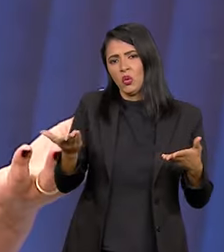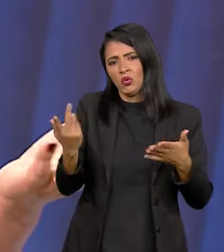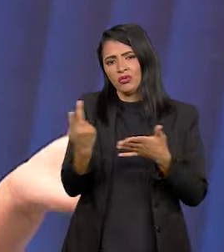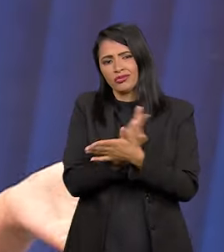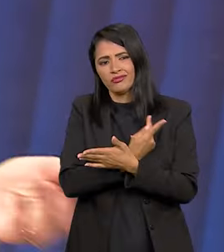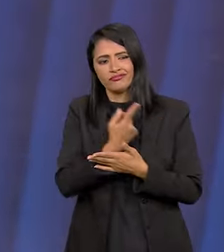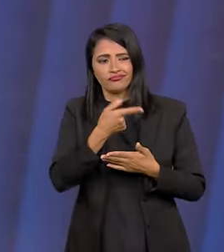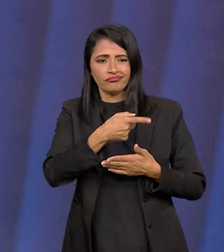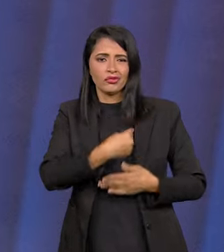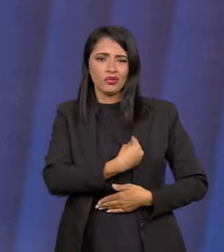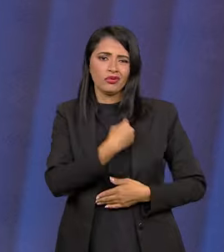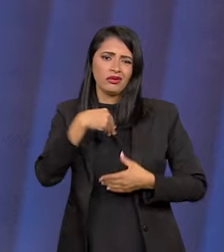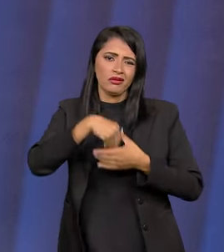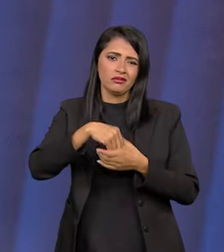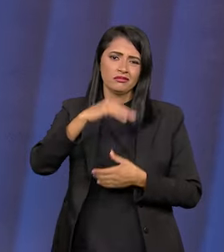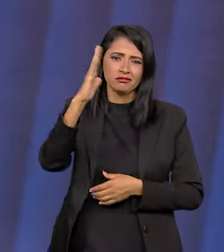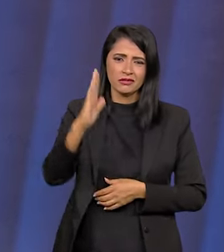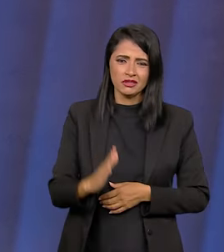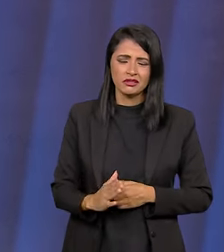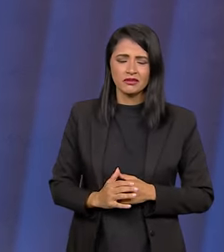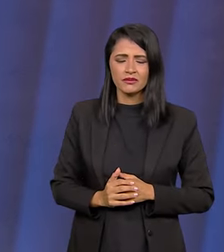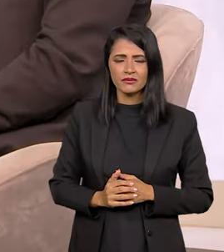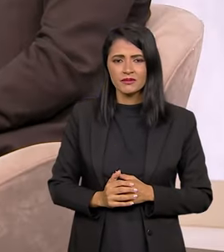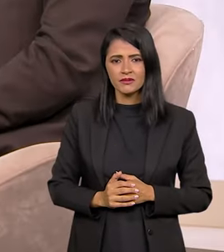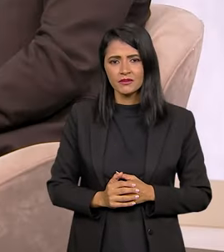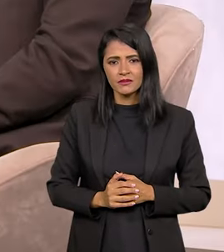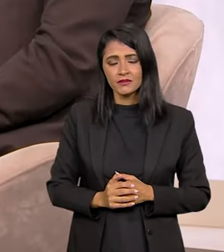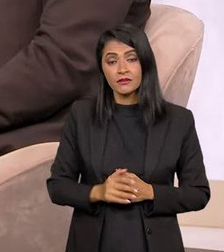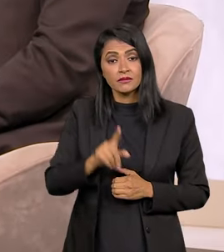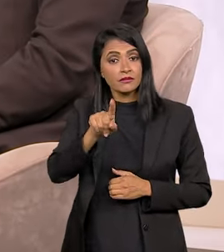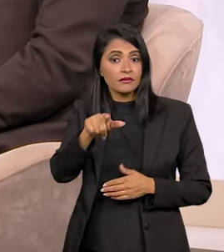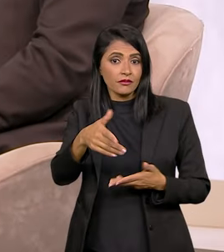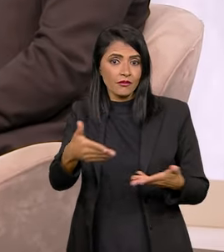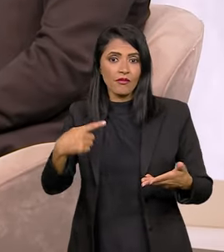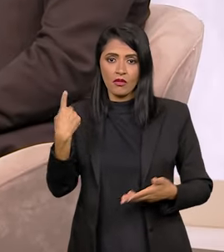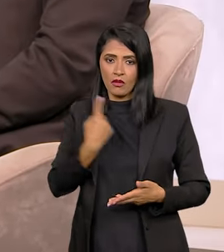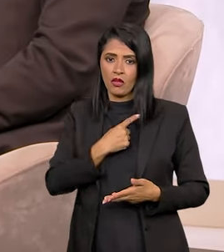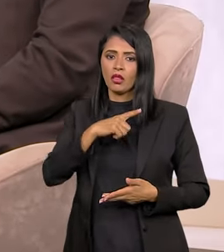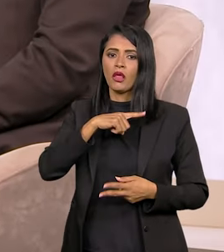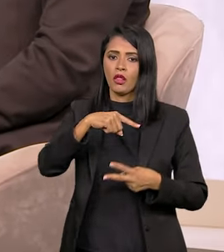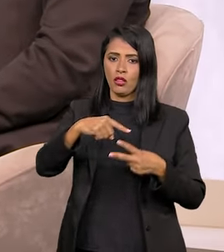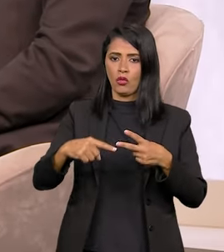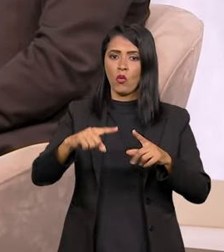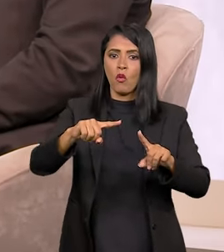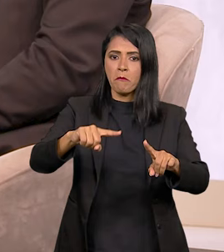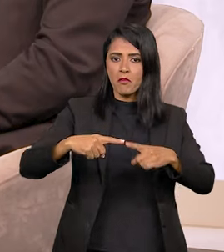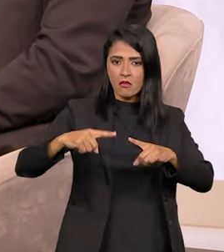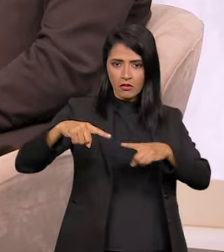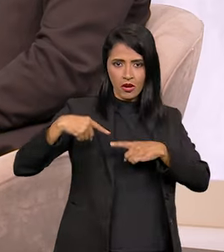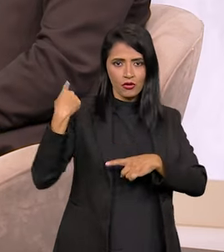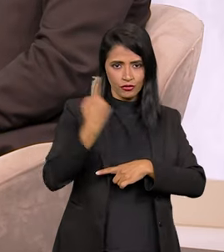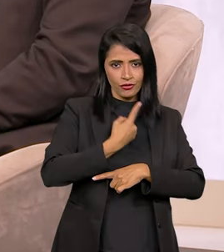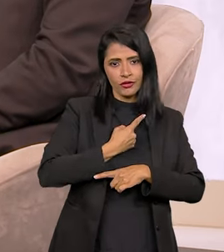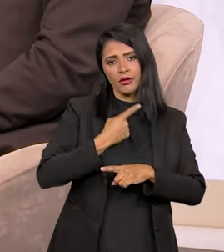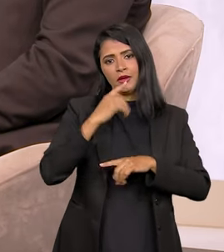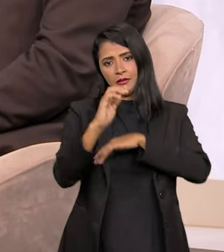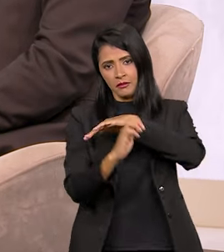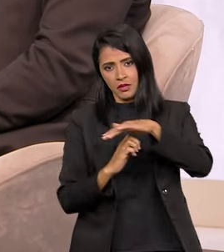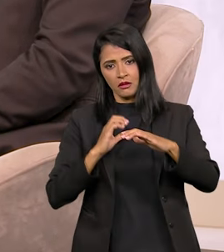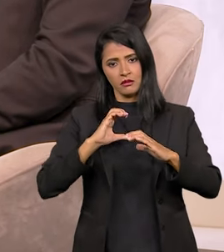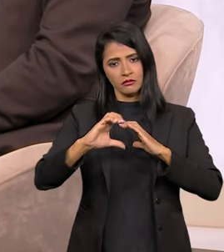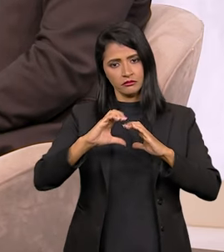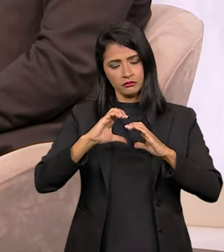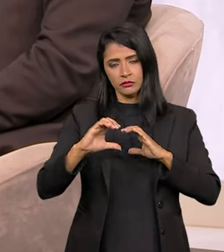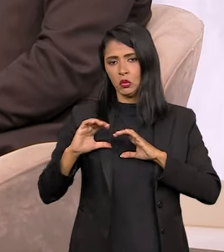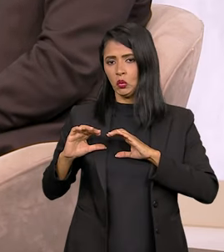desinformação, hoje, infelizmente, tão presente aí no Brasil. É, o... A gente tem dois desafios como empresa